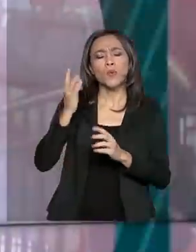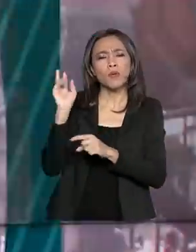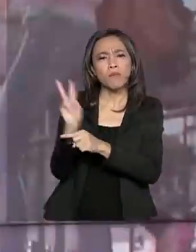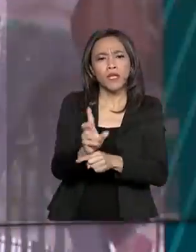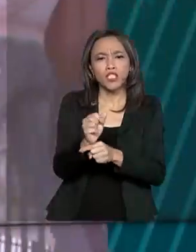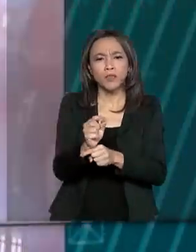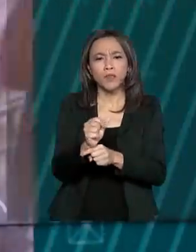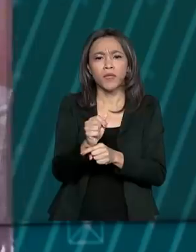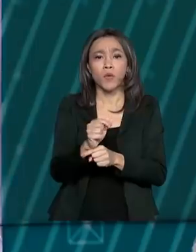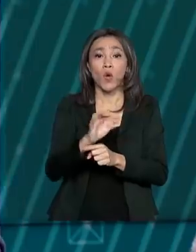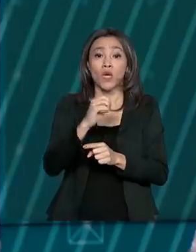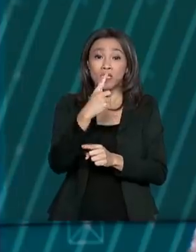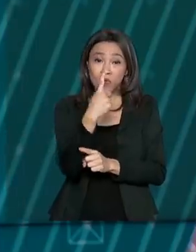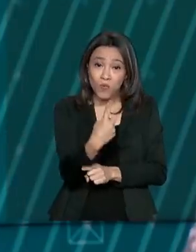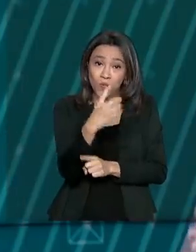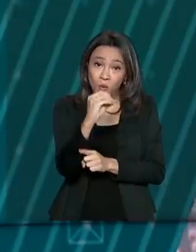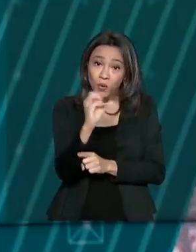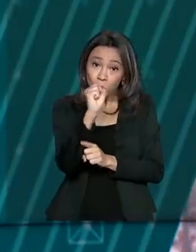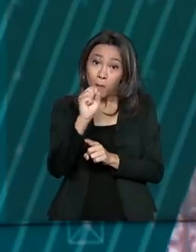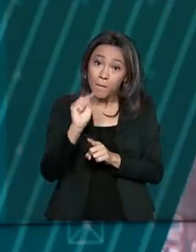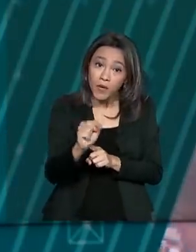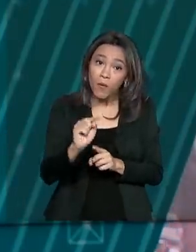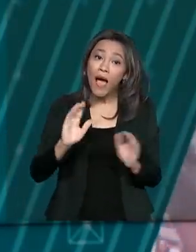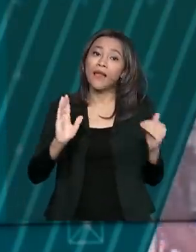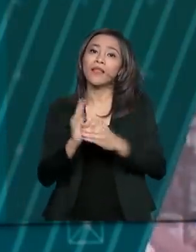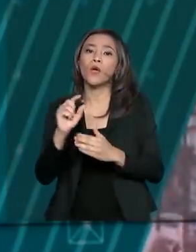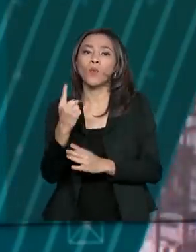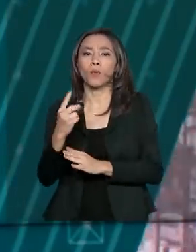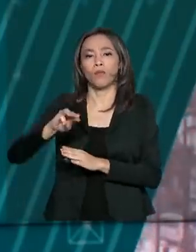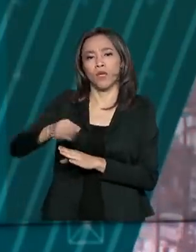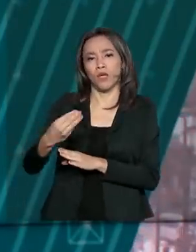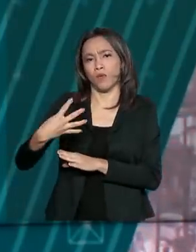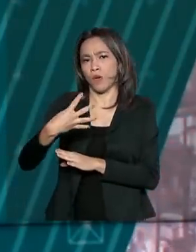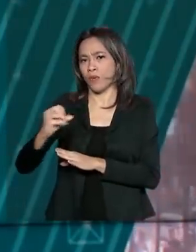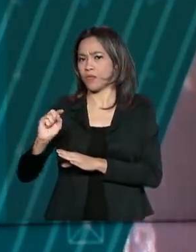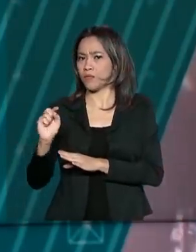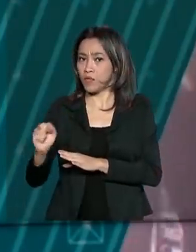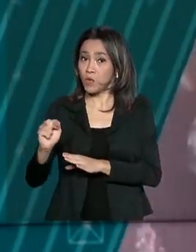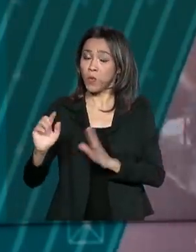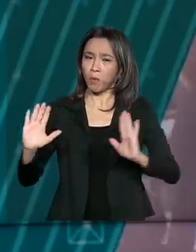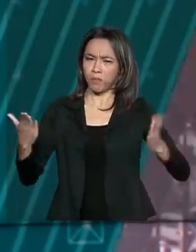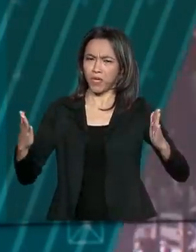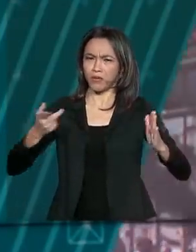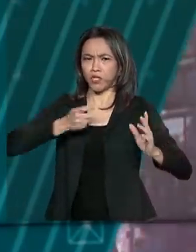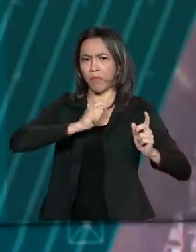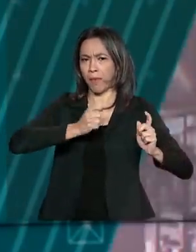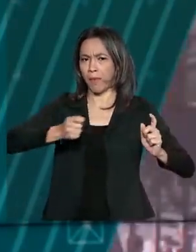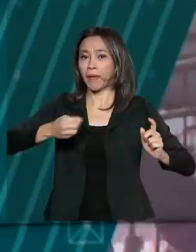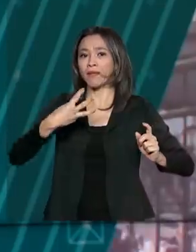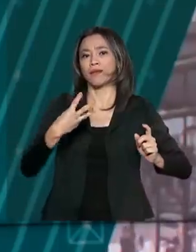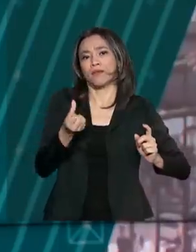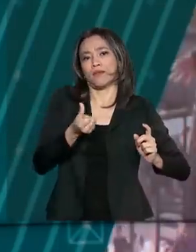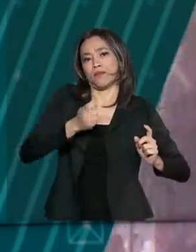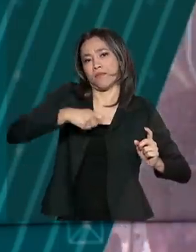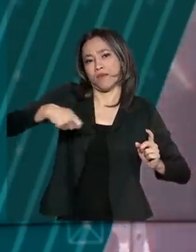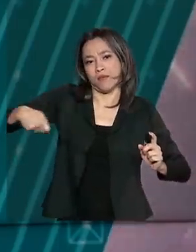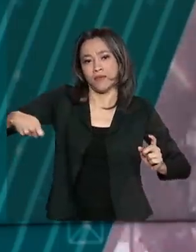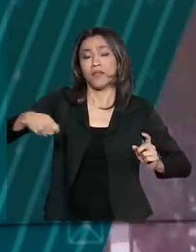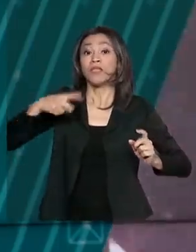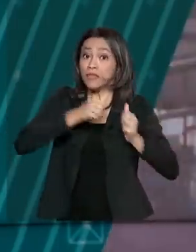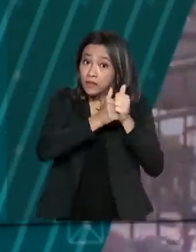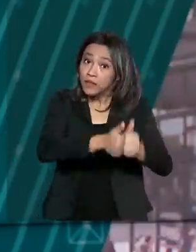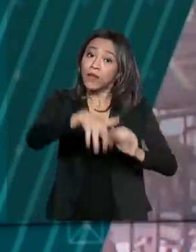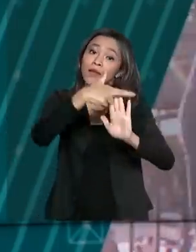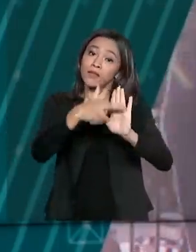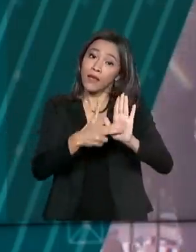108 mil a R 1,4 milhão, com prazo de pagamento de 36 meses e taxa de juros igual a Selic, que